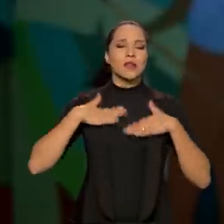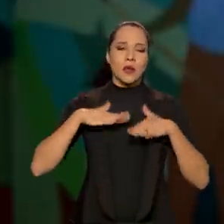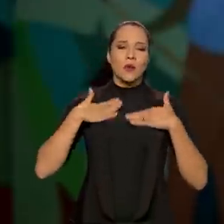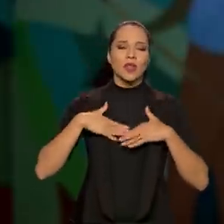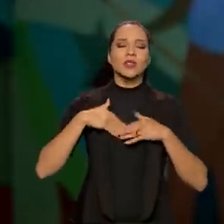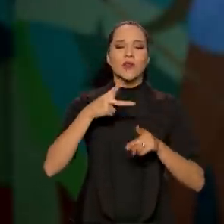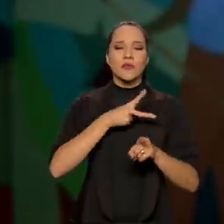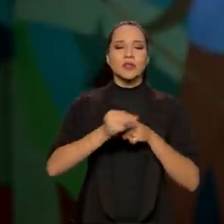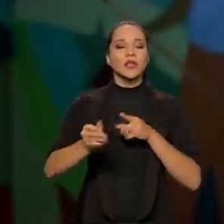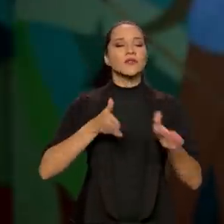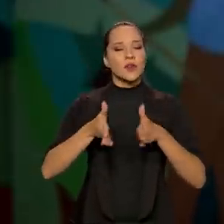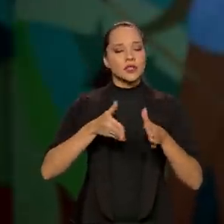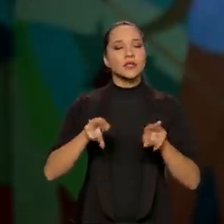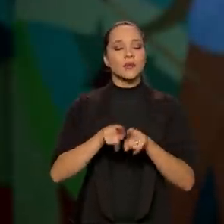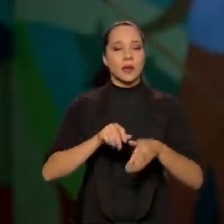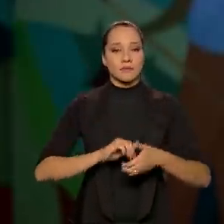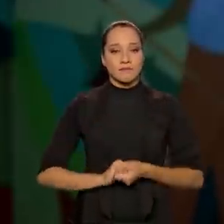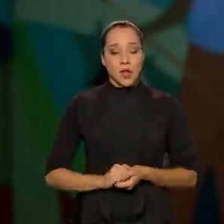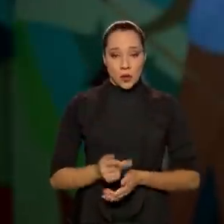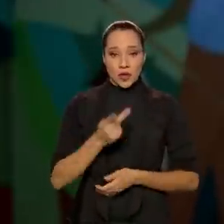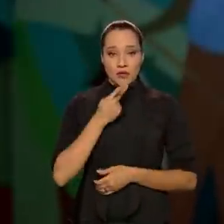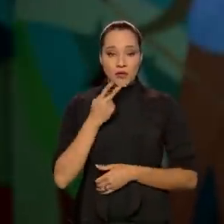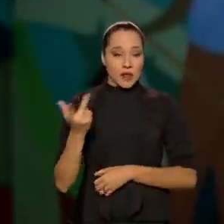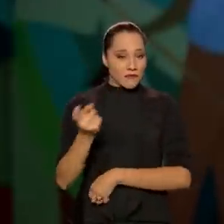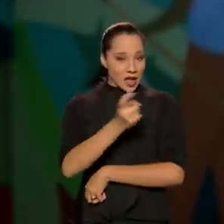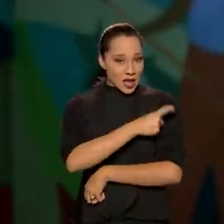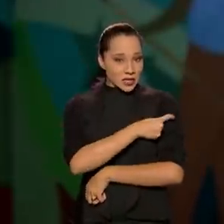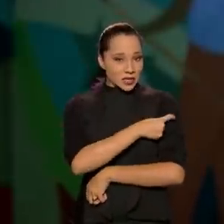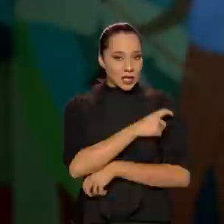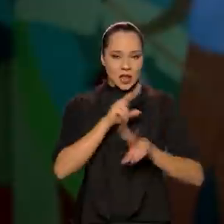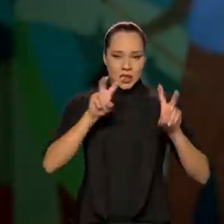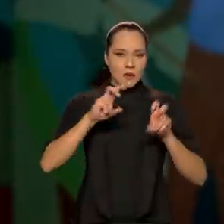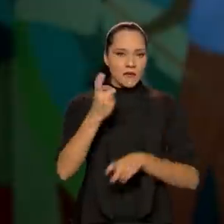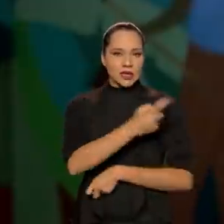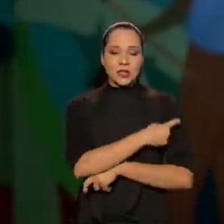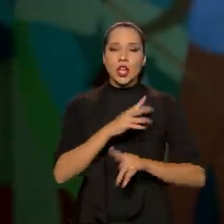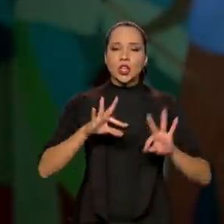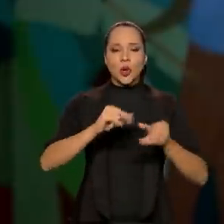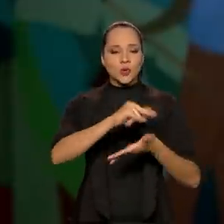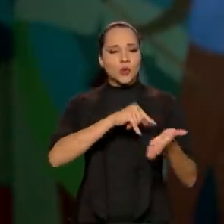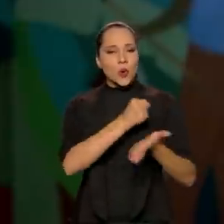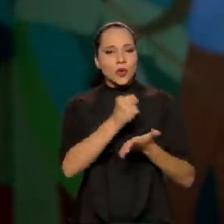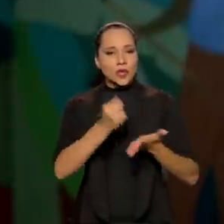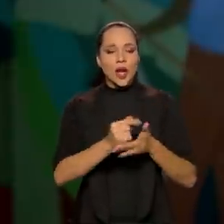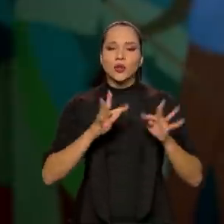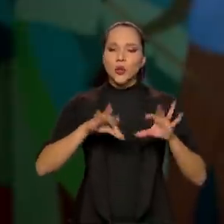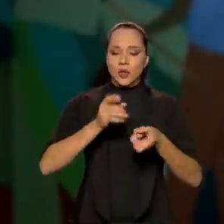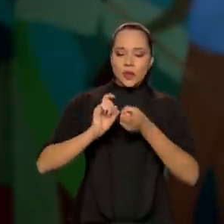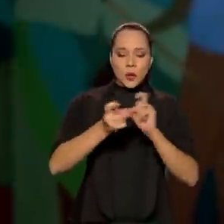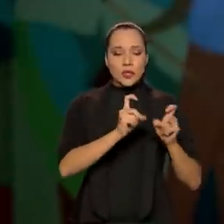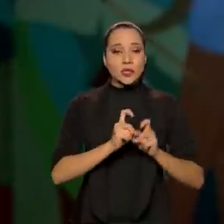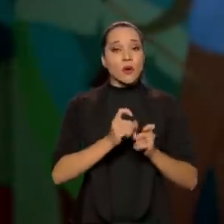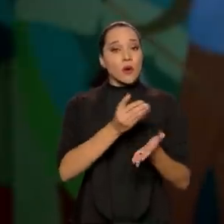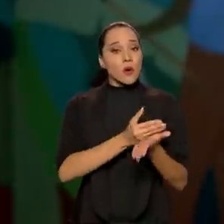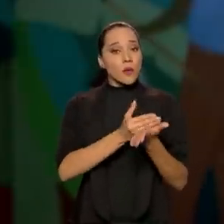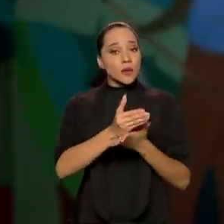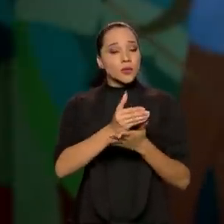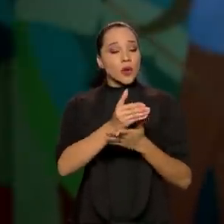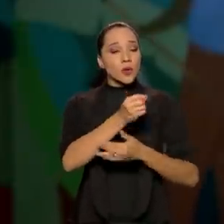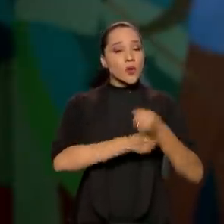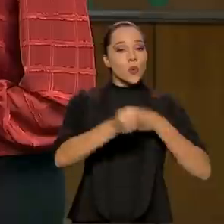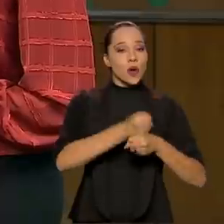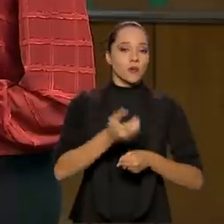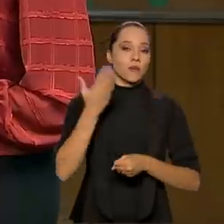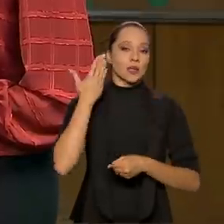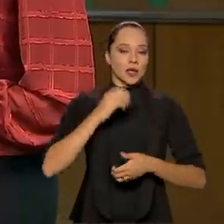que venceremos essa fase também. Quando se fala em vacinas, todos os contratos, todas as negociações, ou quase todos, começaram o ano